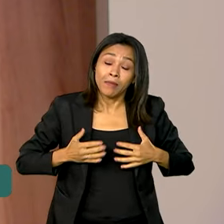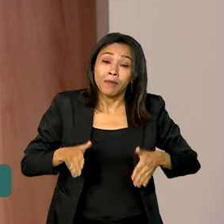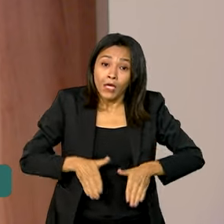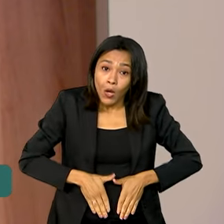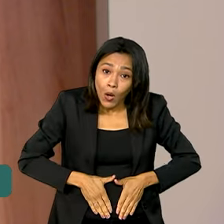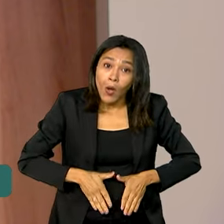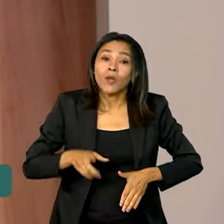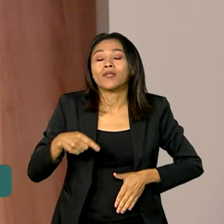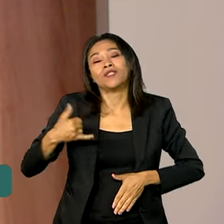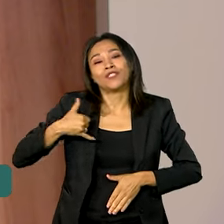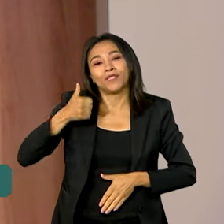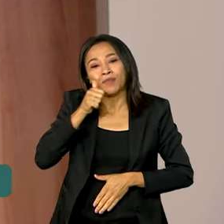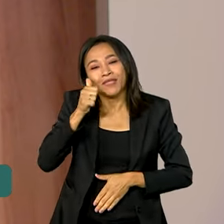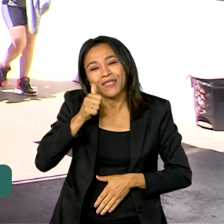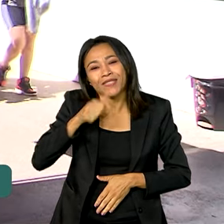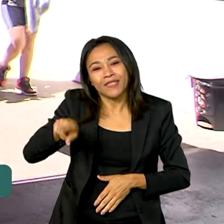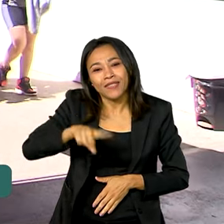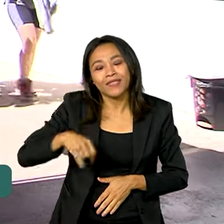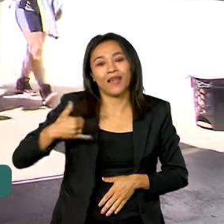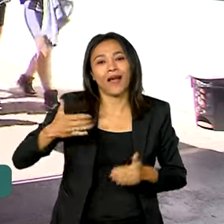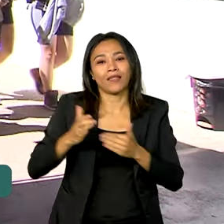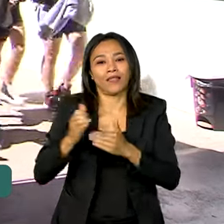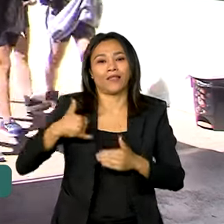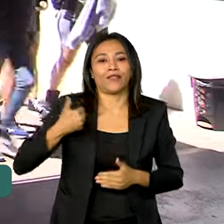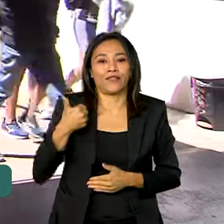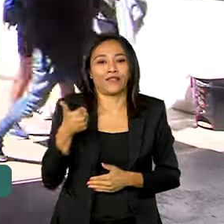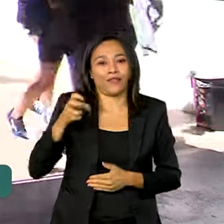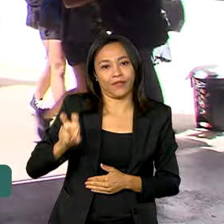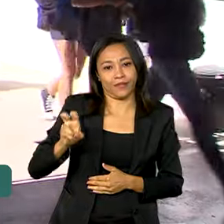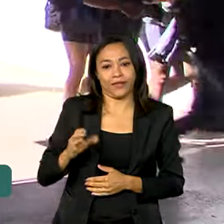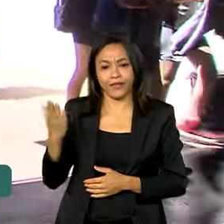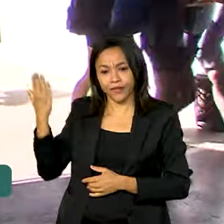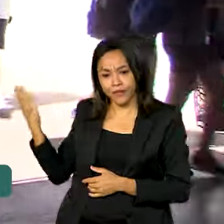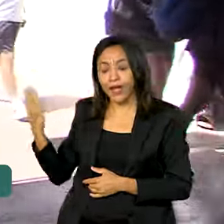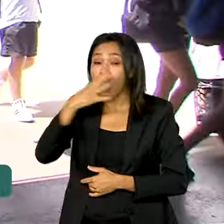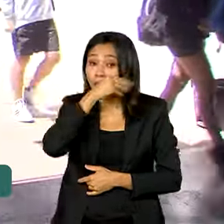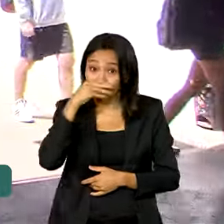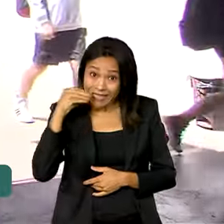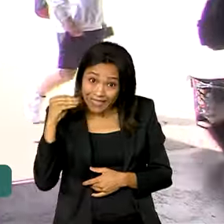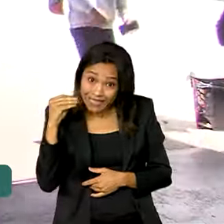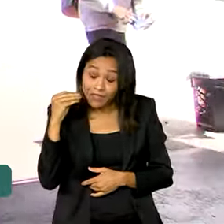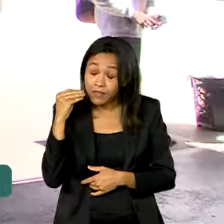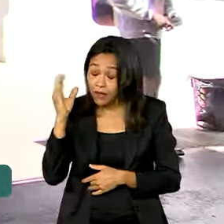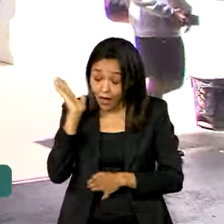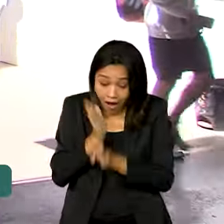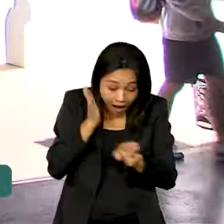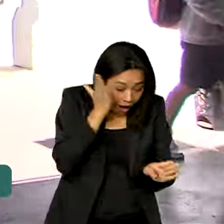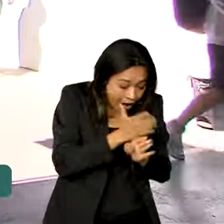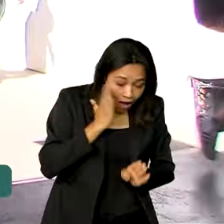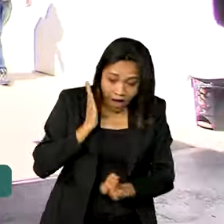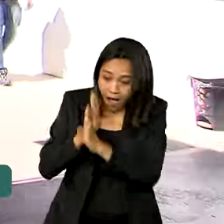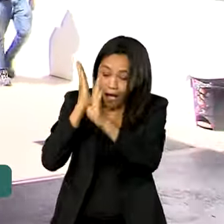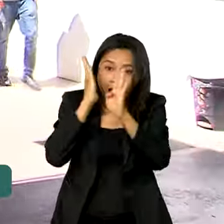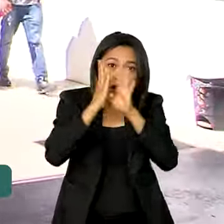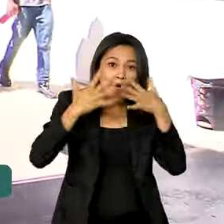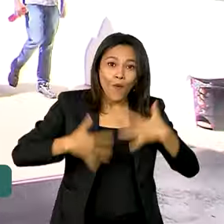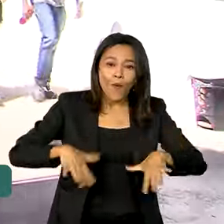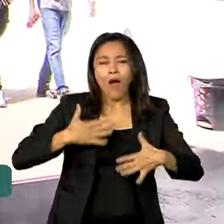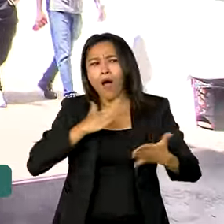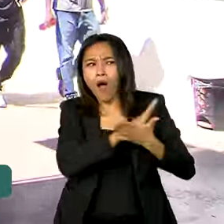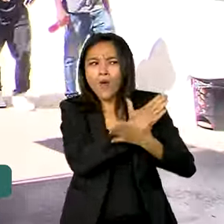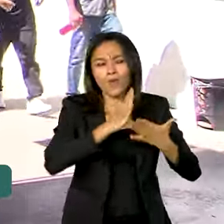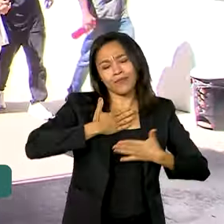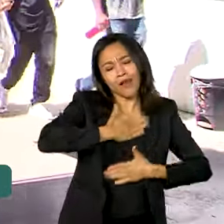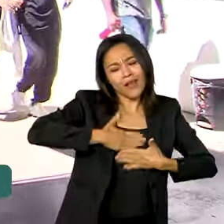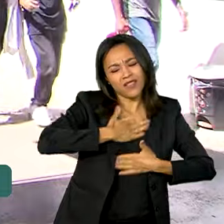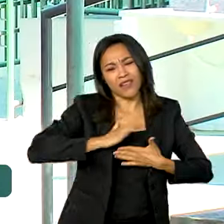de até 15 anos de idade. A adolescência é uma fase cheia de descobertas, algumas prazerosas